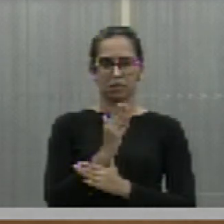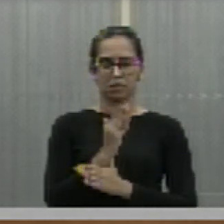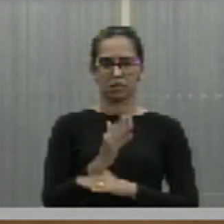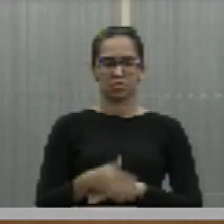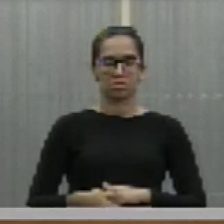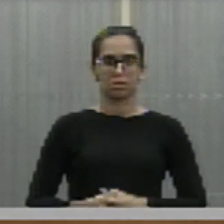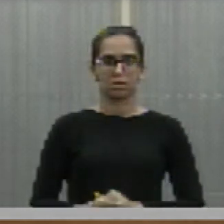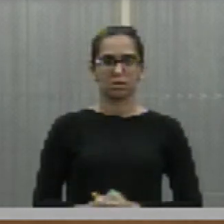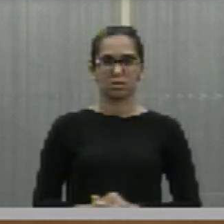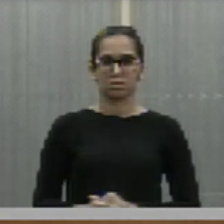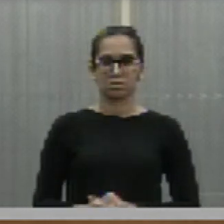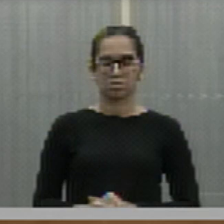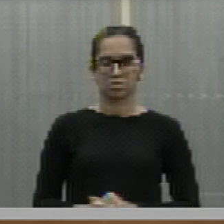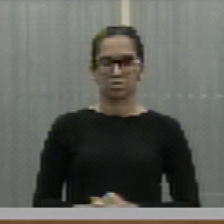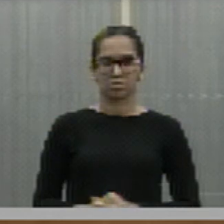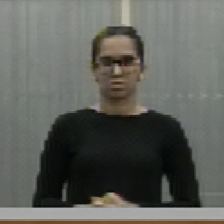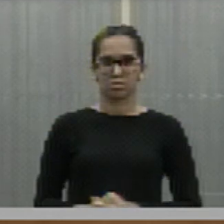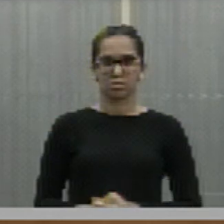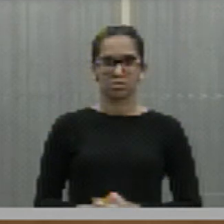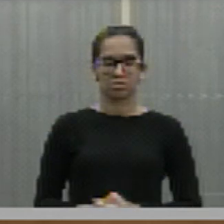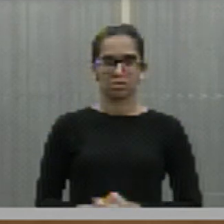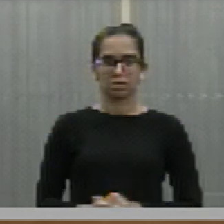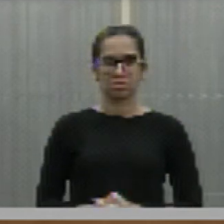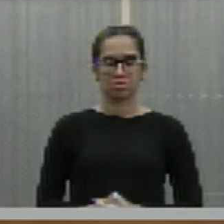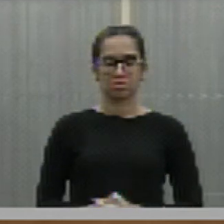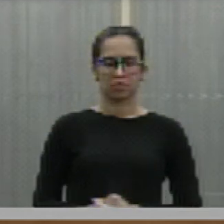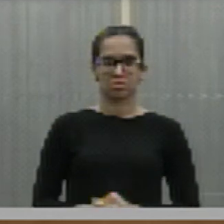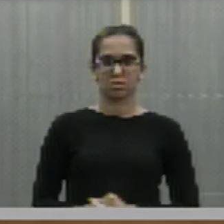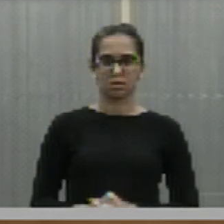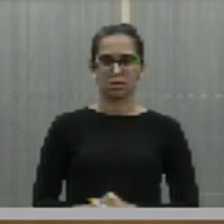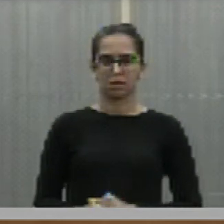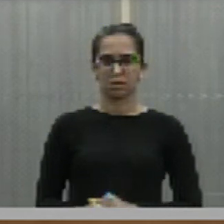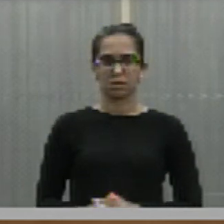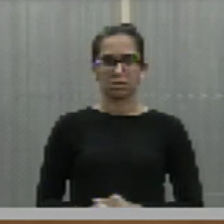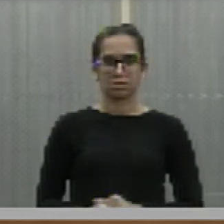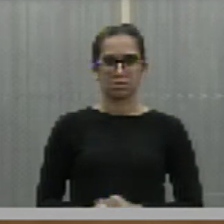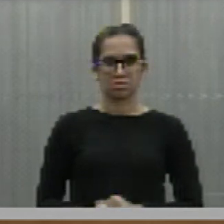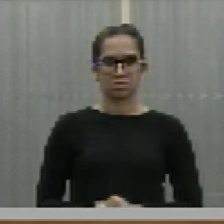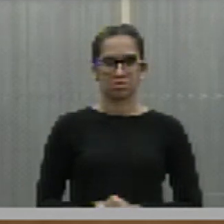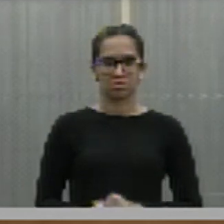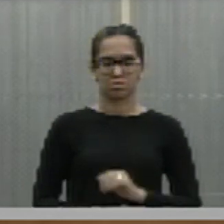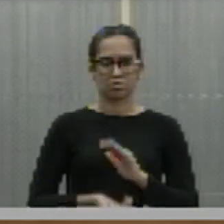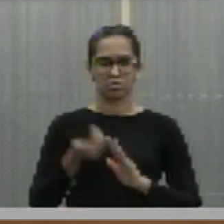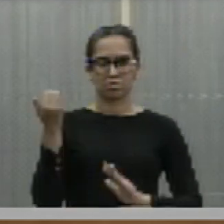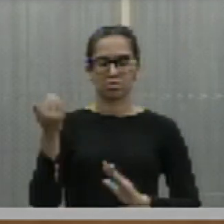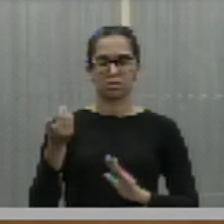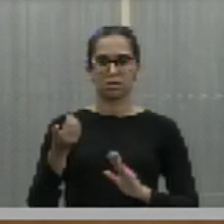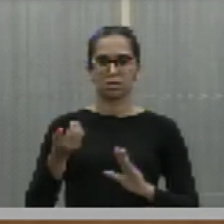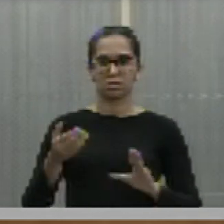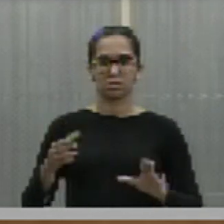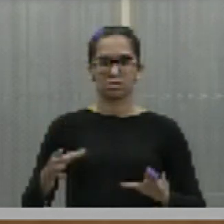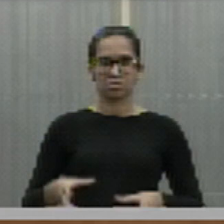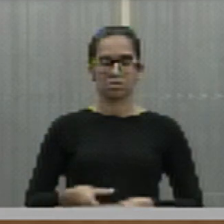deste processo, permaneçam como estão. Aprovada a retirada das emendas.